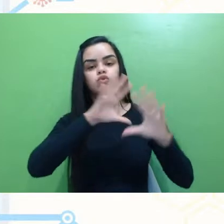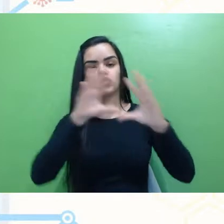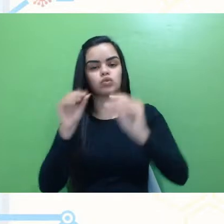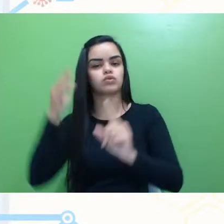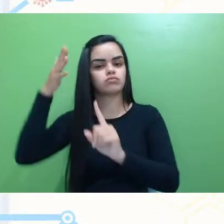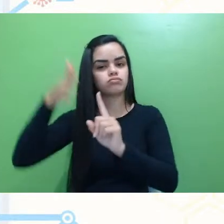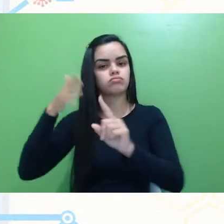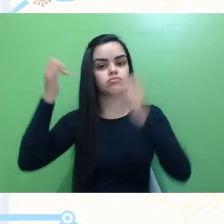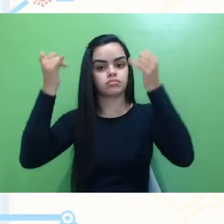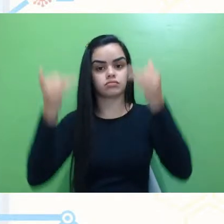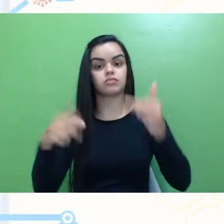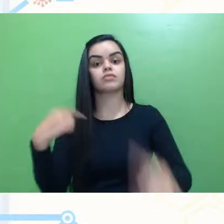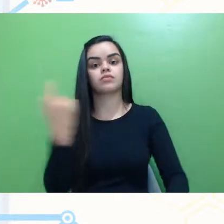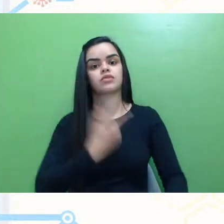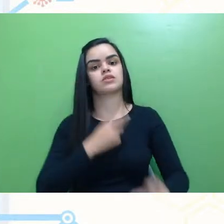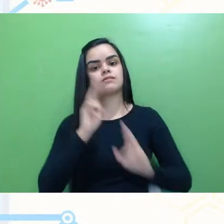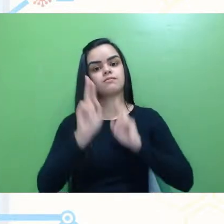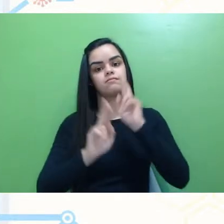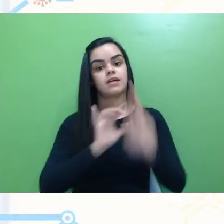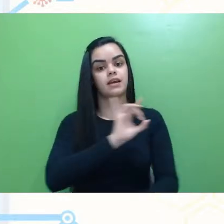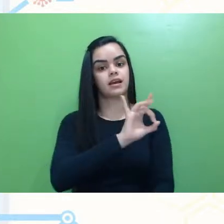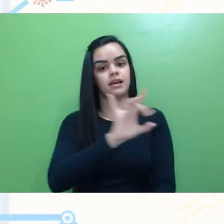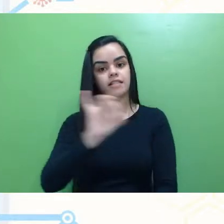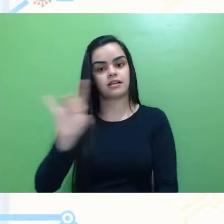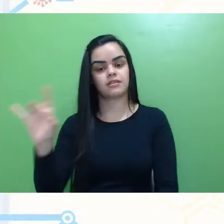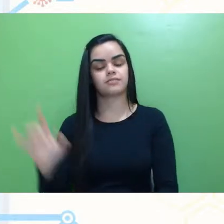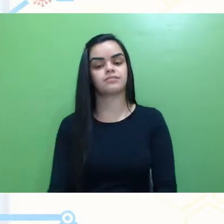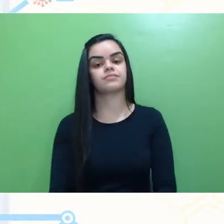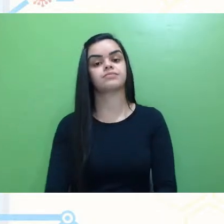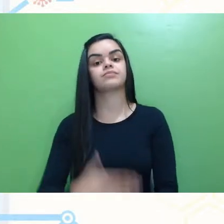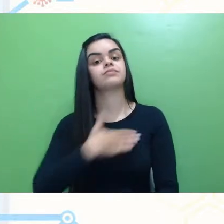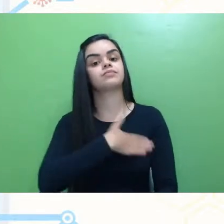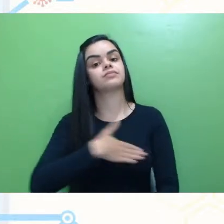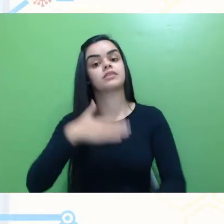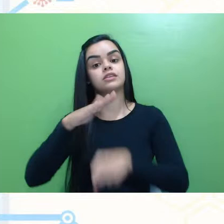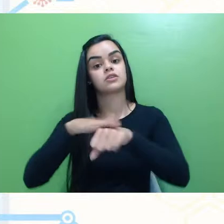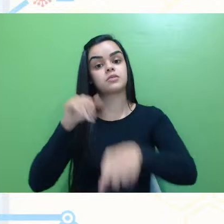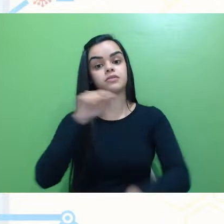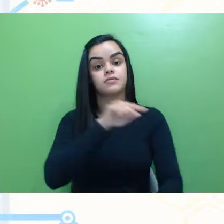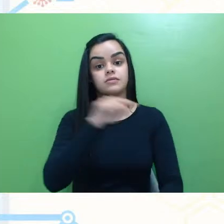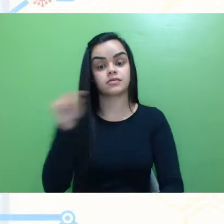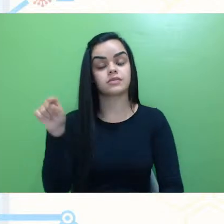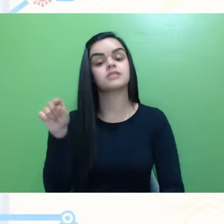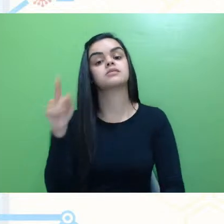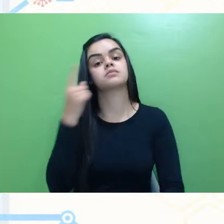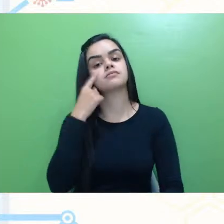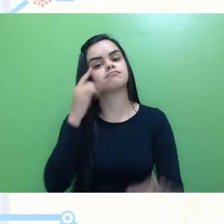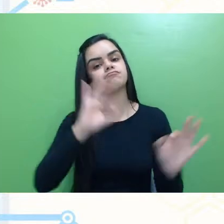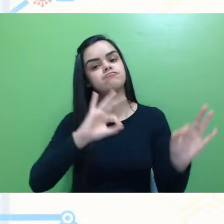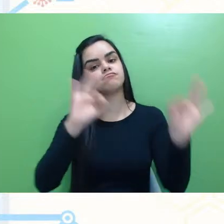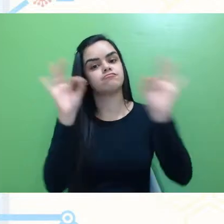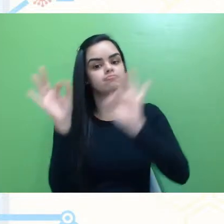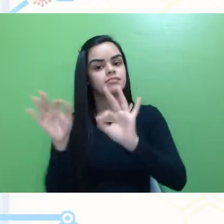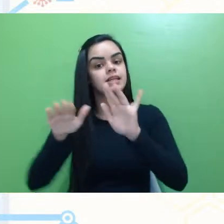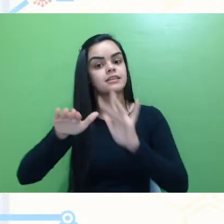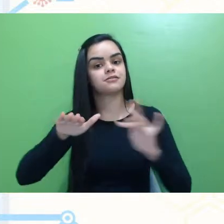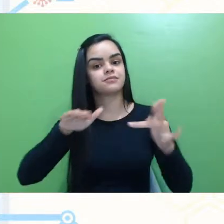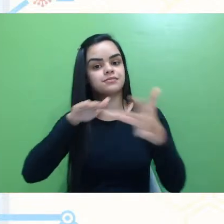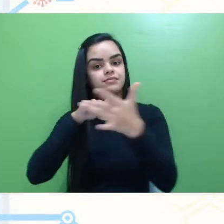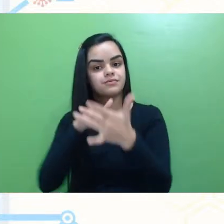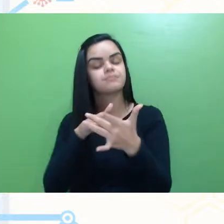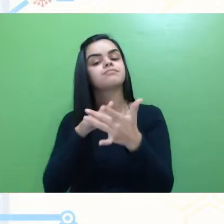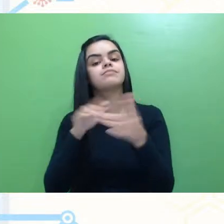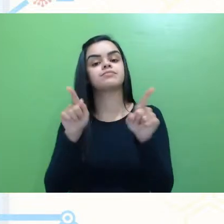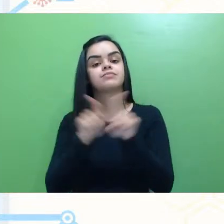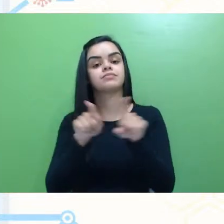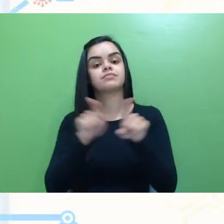nós vamos respondê-las. Eu gostaria de convidar vocês para acompanhar o evento nas redes sociais e